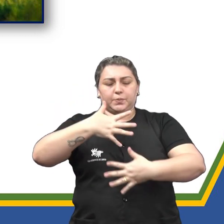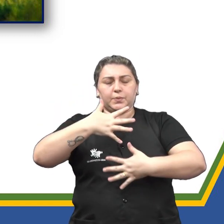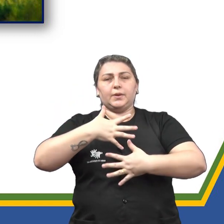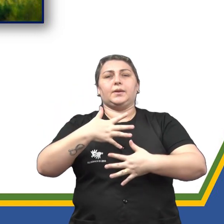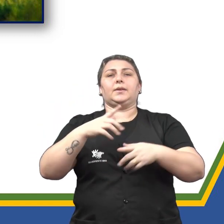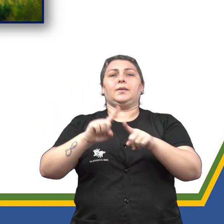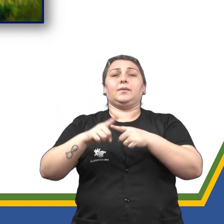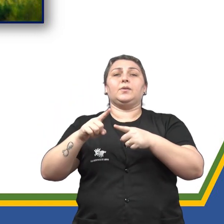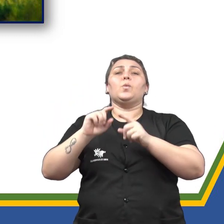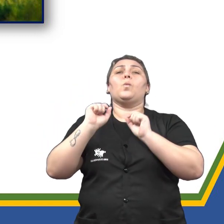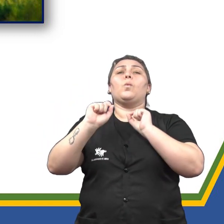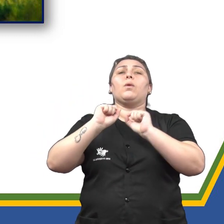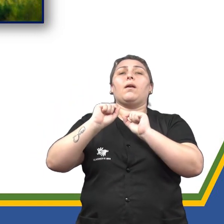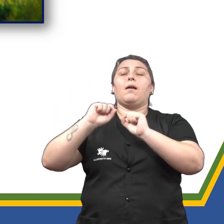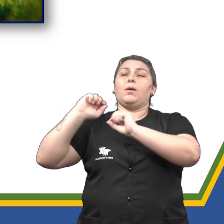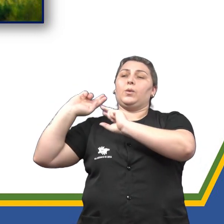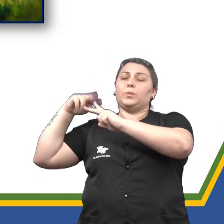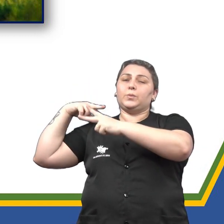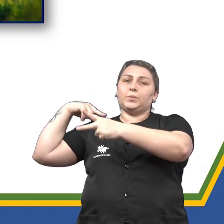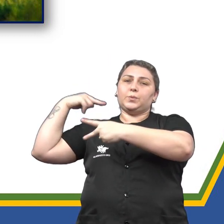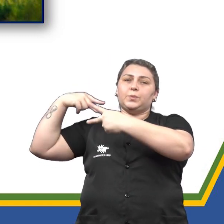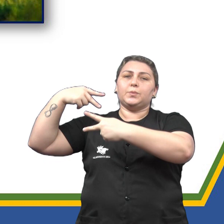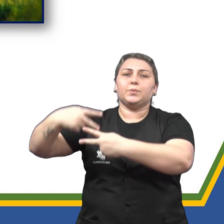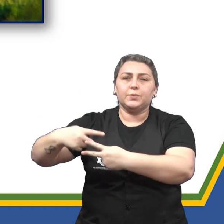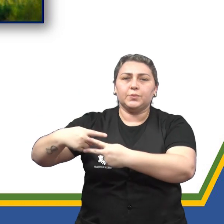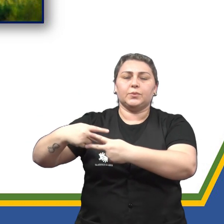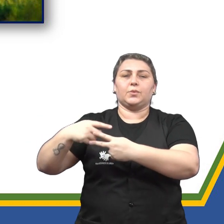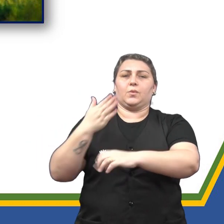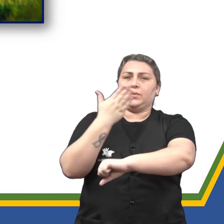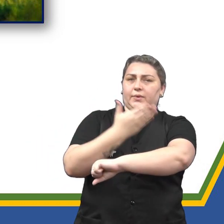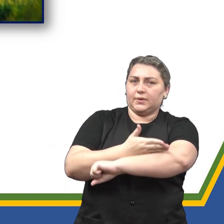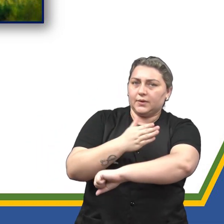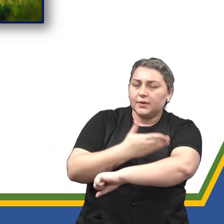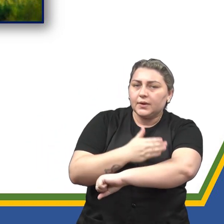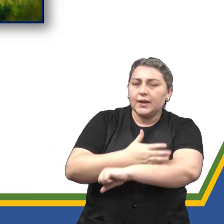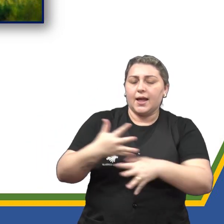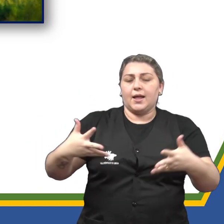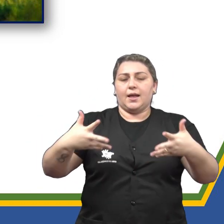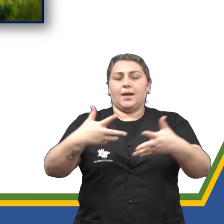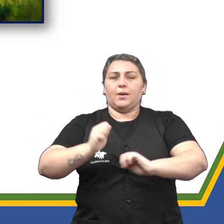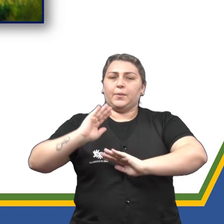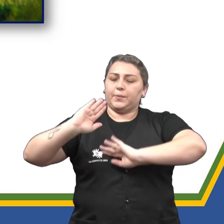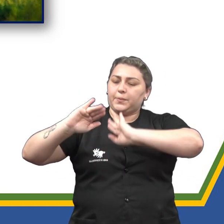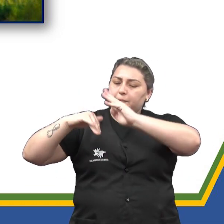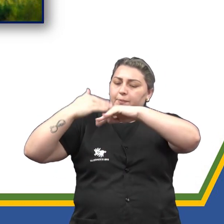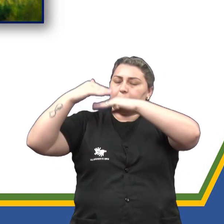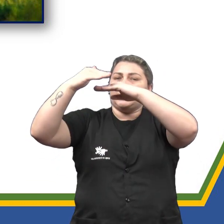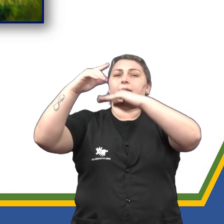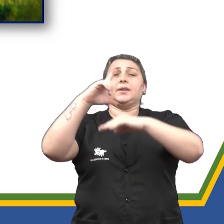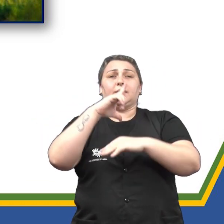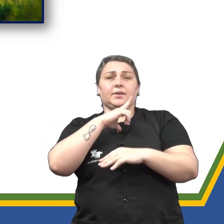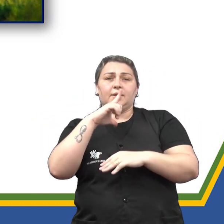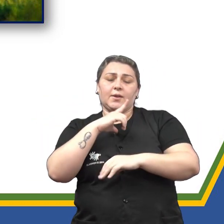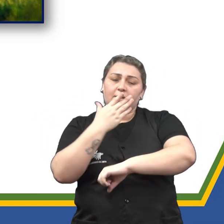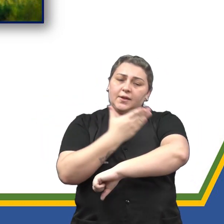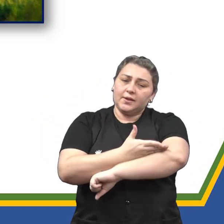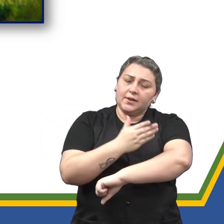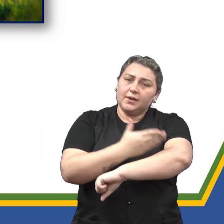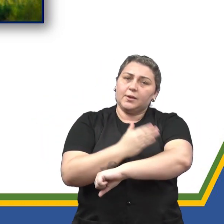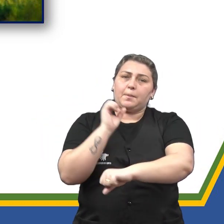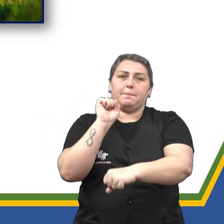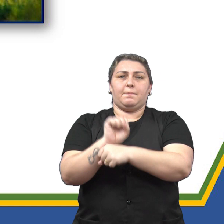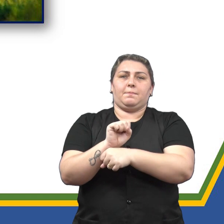heranças genéticas. Com o treinamento, as capacidades se desenvolvem e há um declínio quando o treinamento é